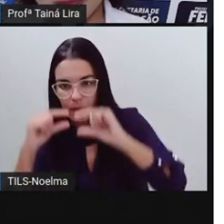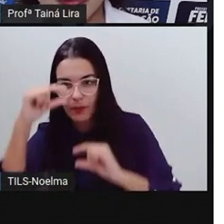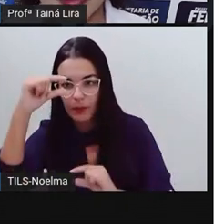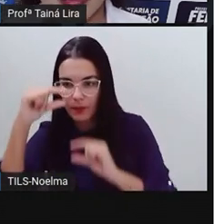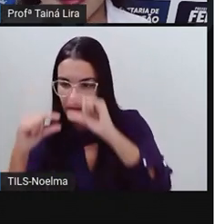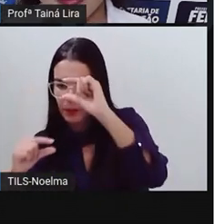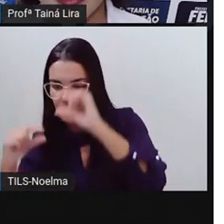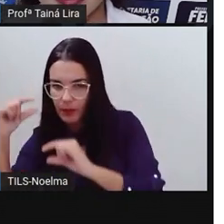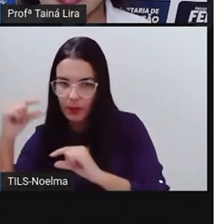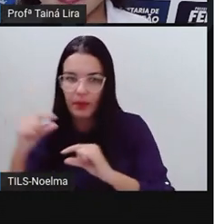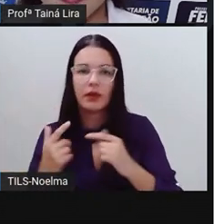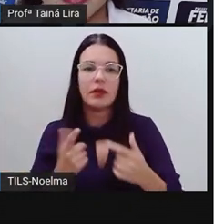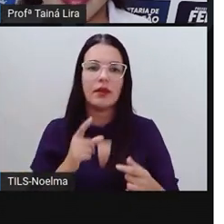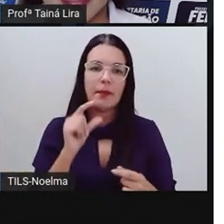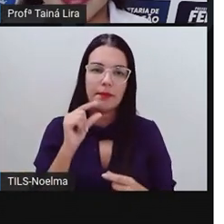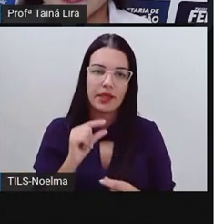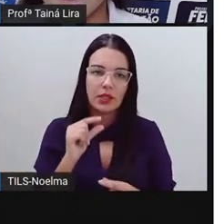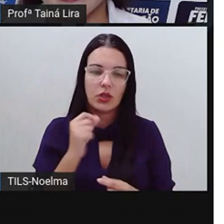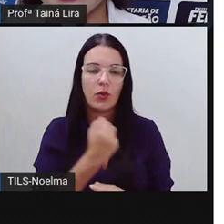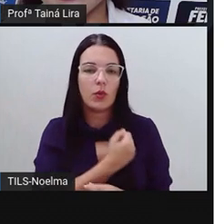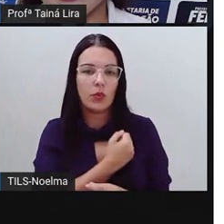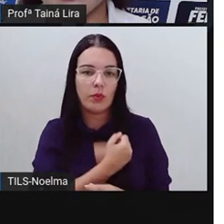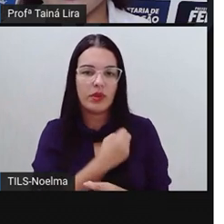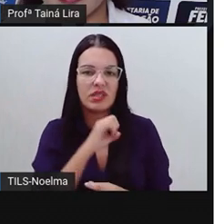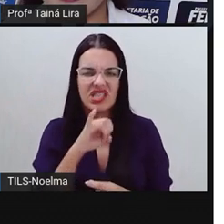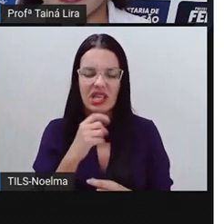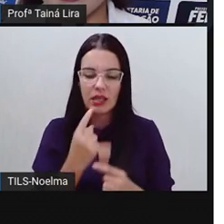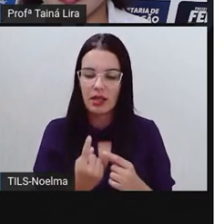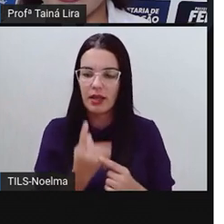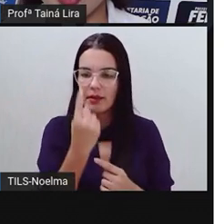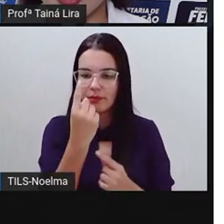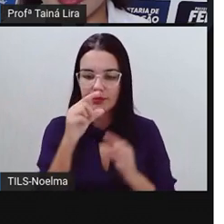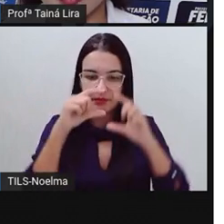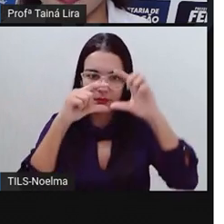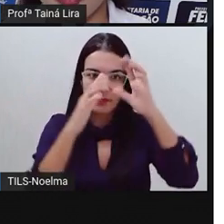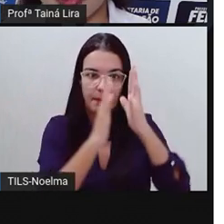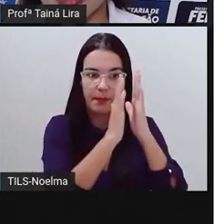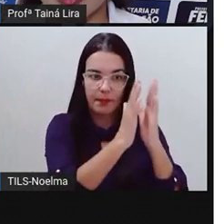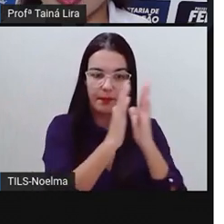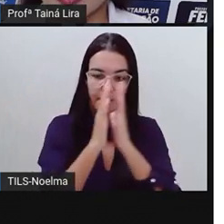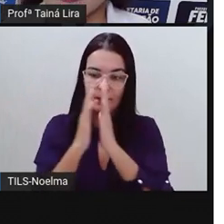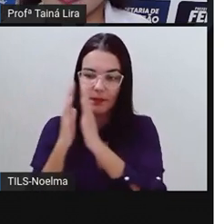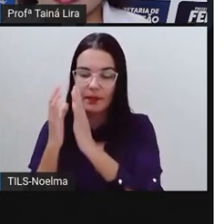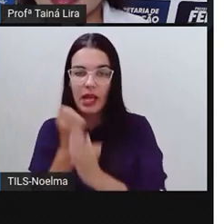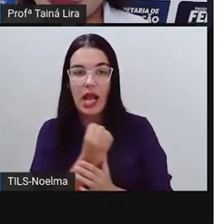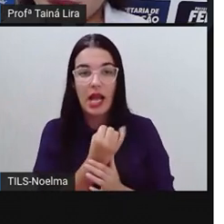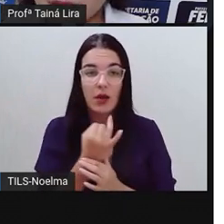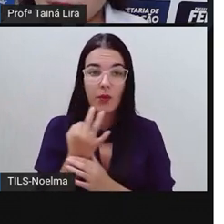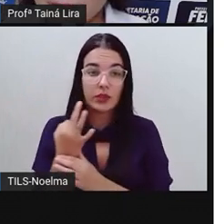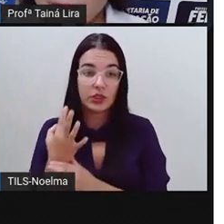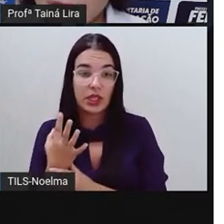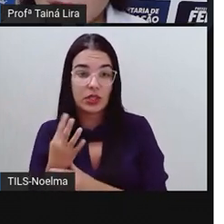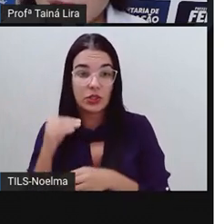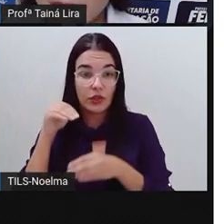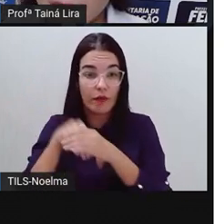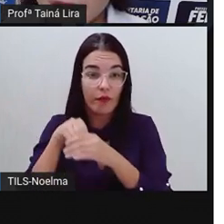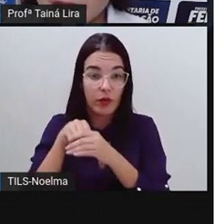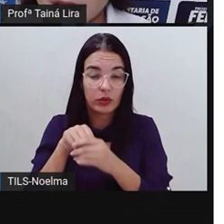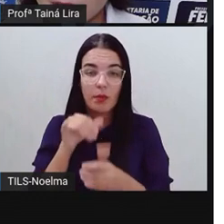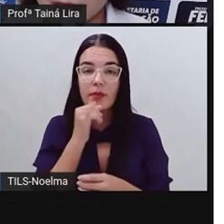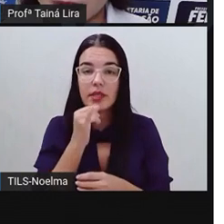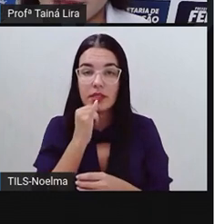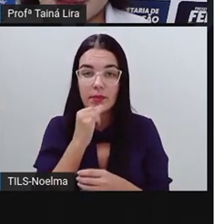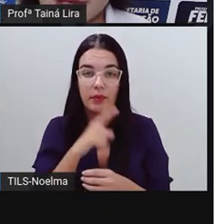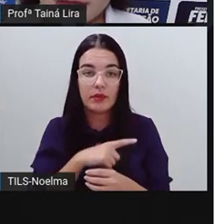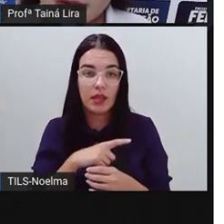número, tá bom? Então, se cada barrinha dessa vai representar a quantidade de votos, por exemplo, eu tenho aqui, a selga